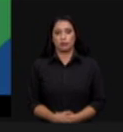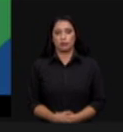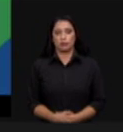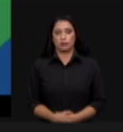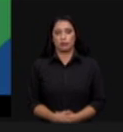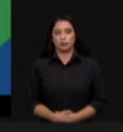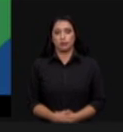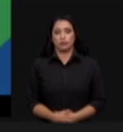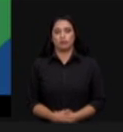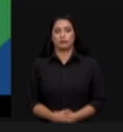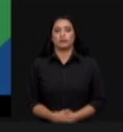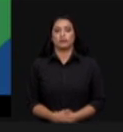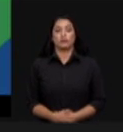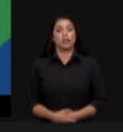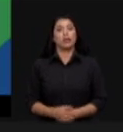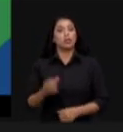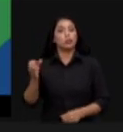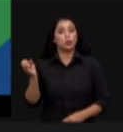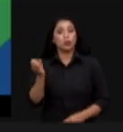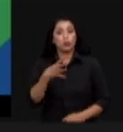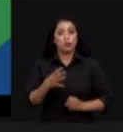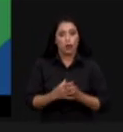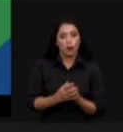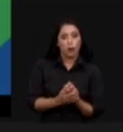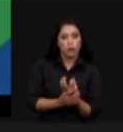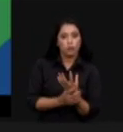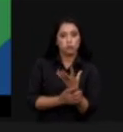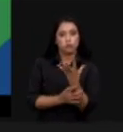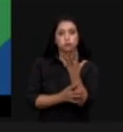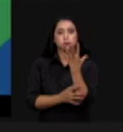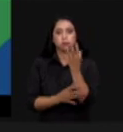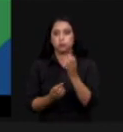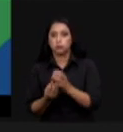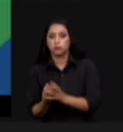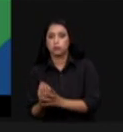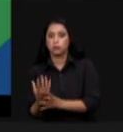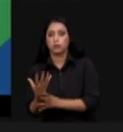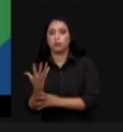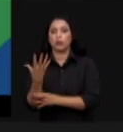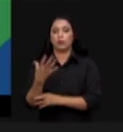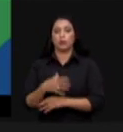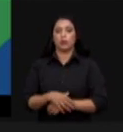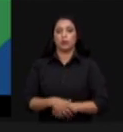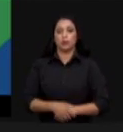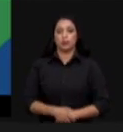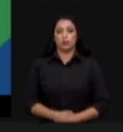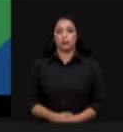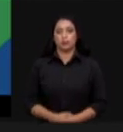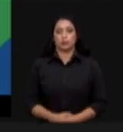para que as novas mudas se desenvolvam ao sol vista interna da floresta